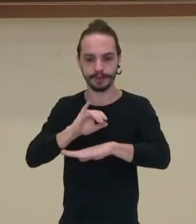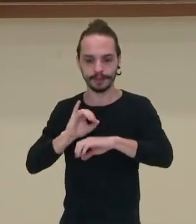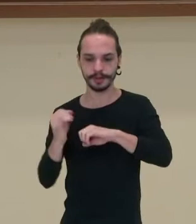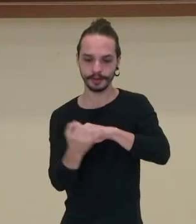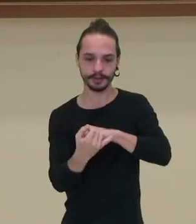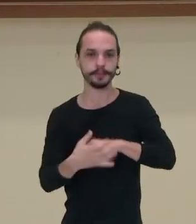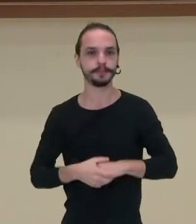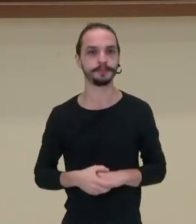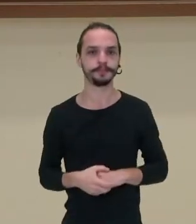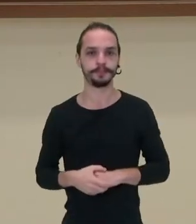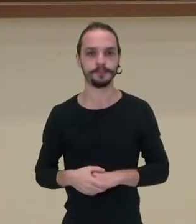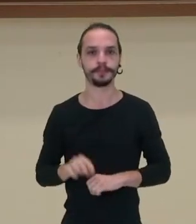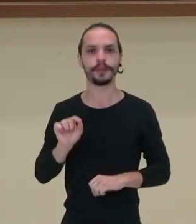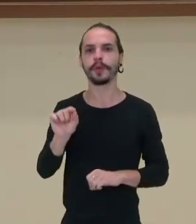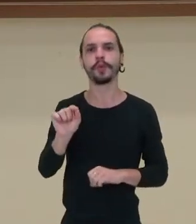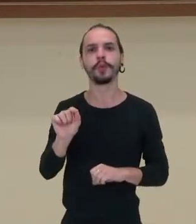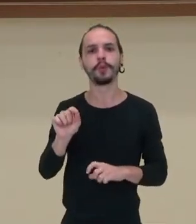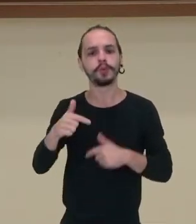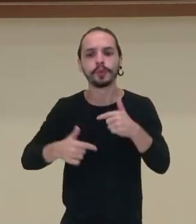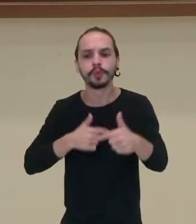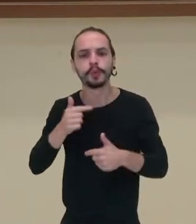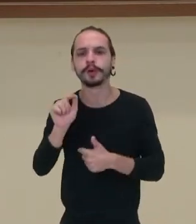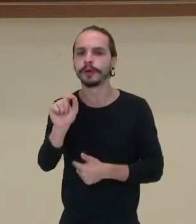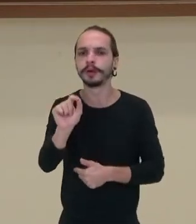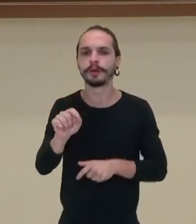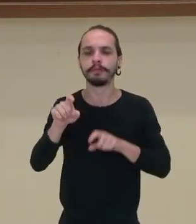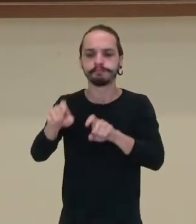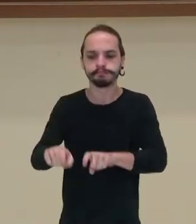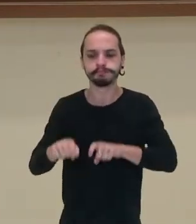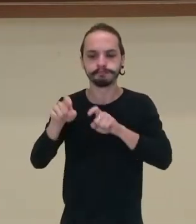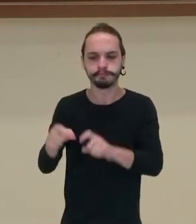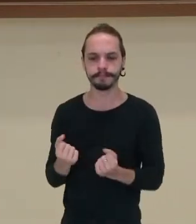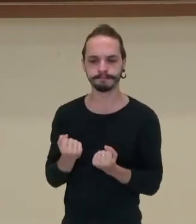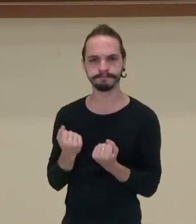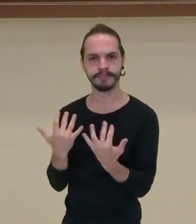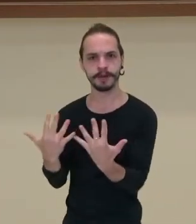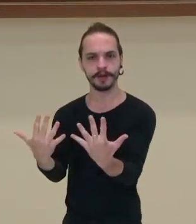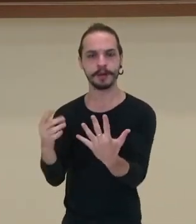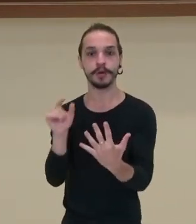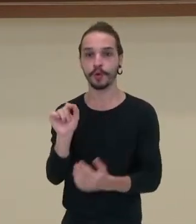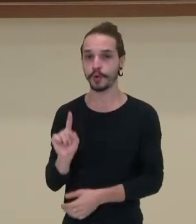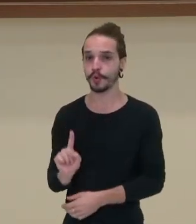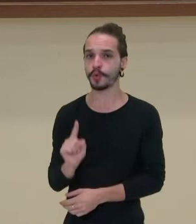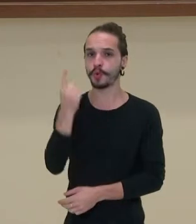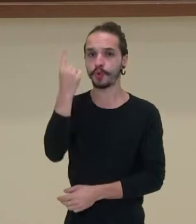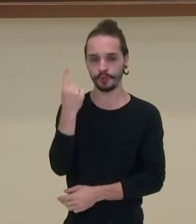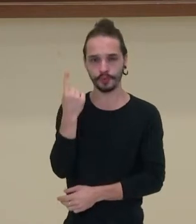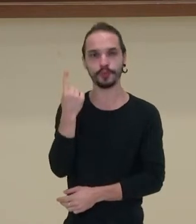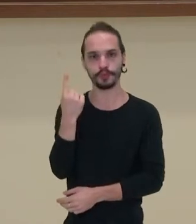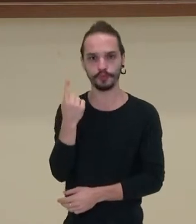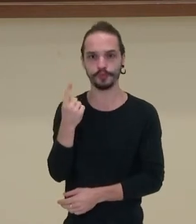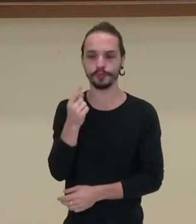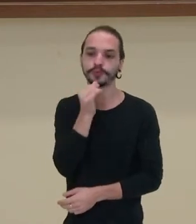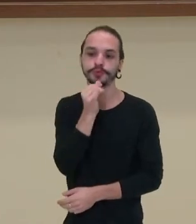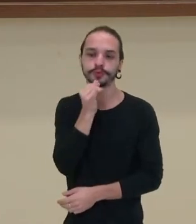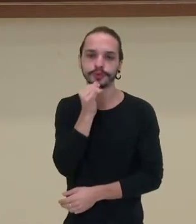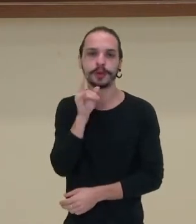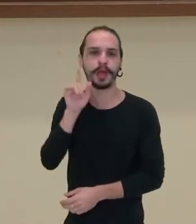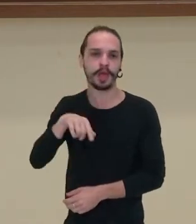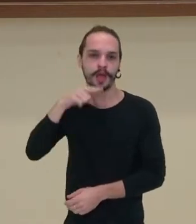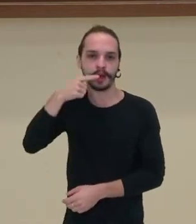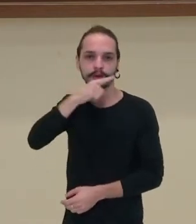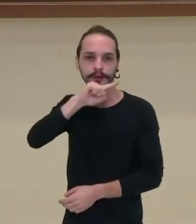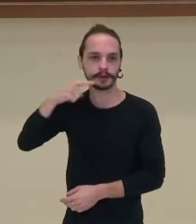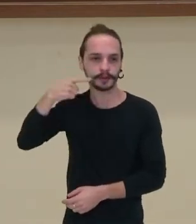A atividade econômica que vai ser desenvolvida, então, vai ser a plantation. O que é? Produção de uma única cultura, no caso a cana-de-açúcar,